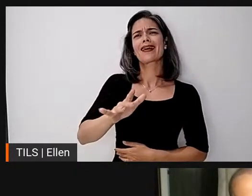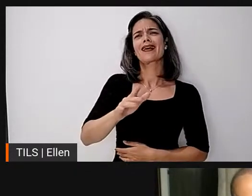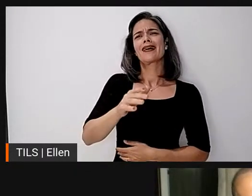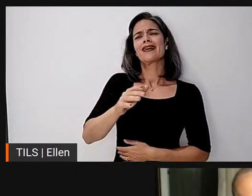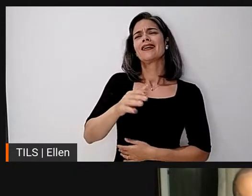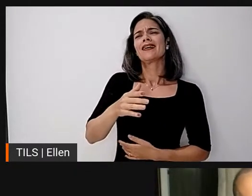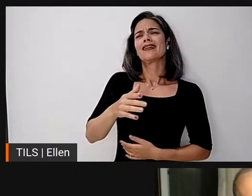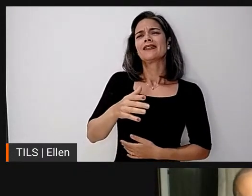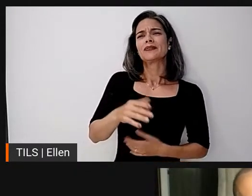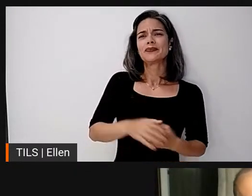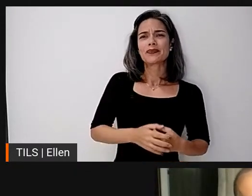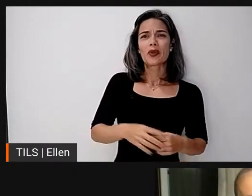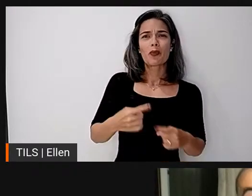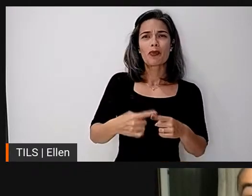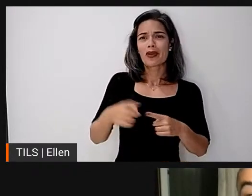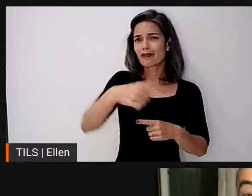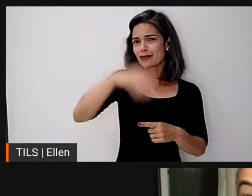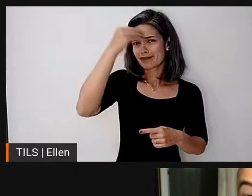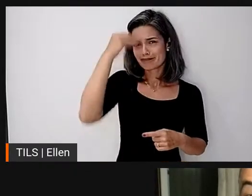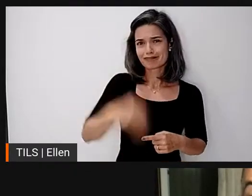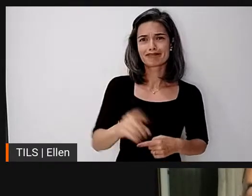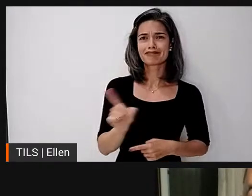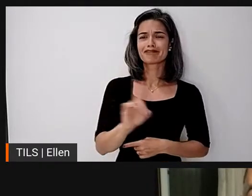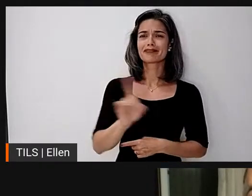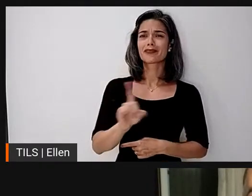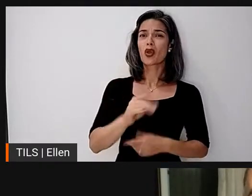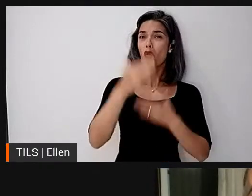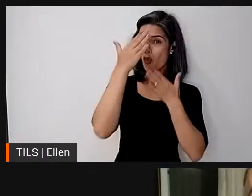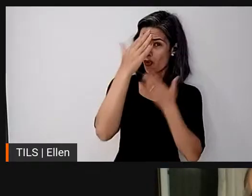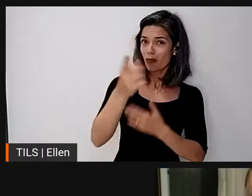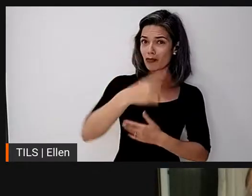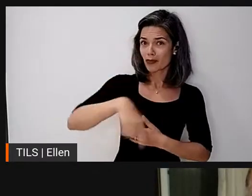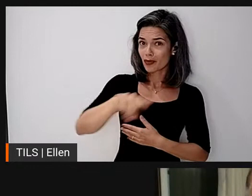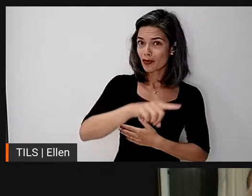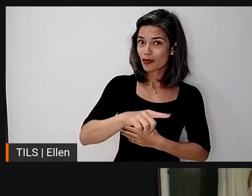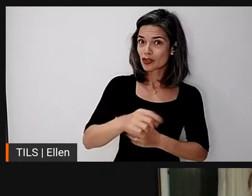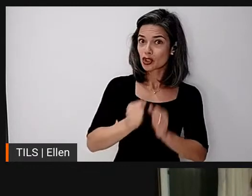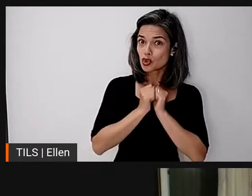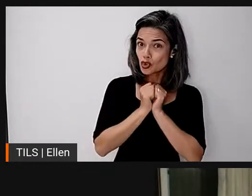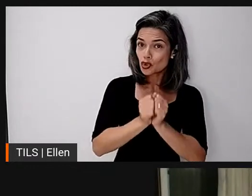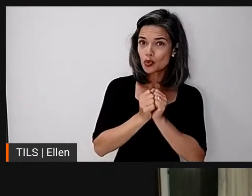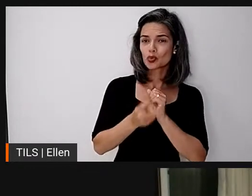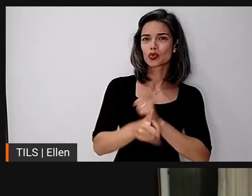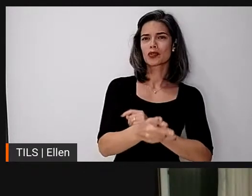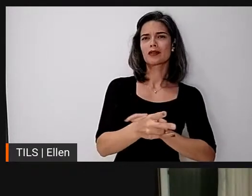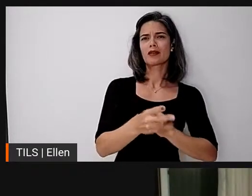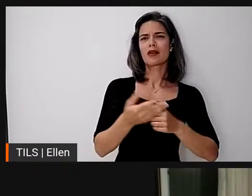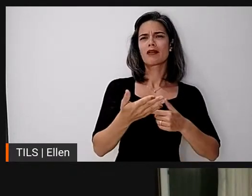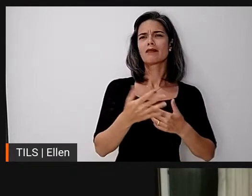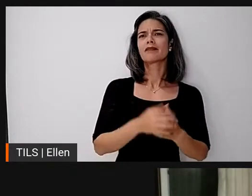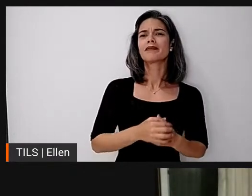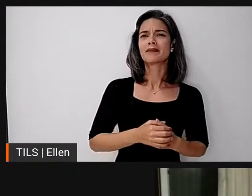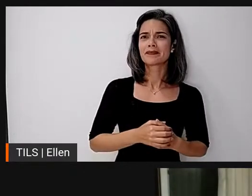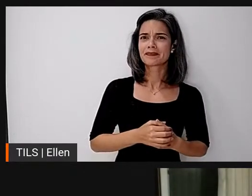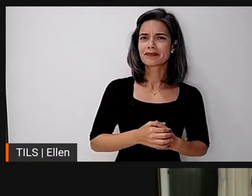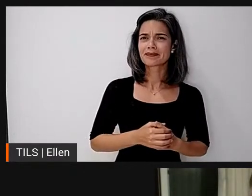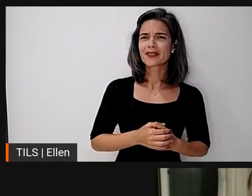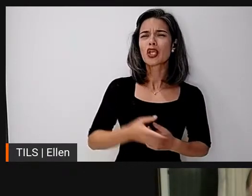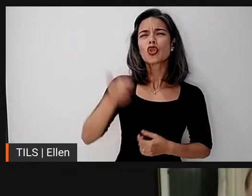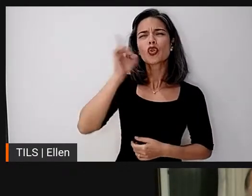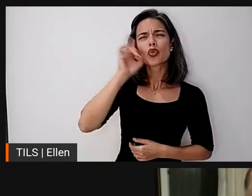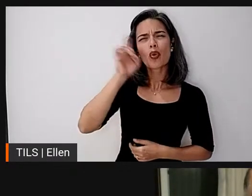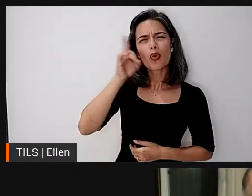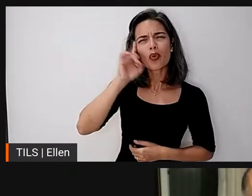porque vocês não desistiram. Obrigado porque vocês seguem conosco apostando todos os dias em